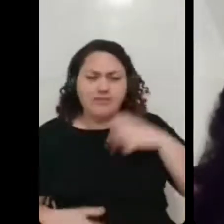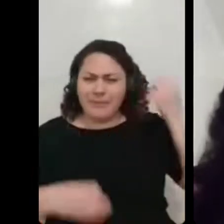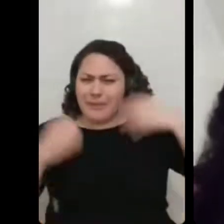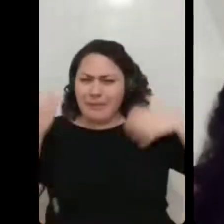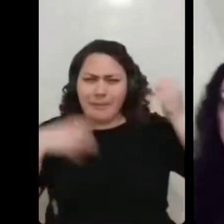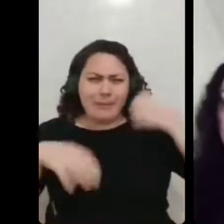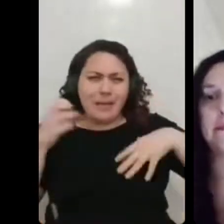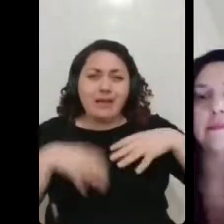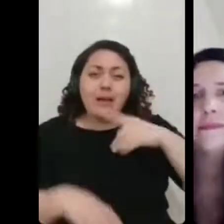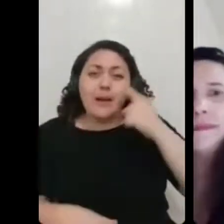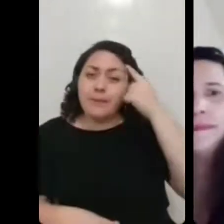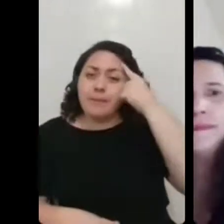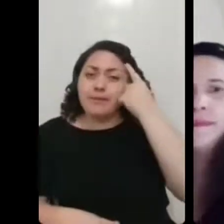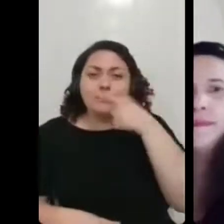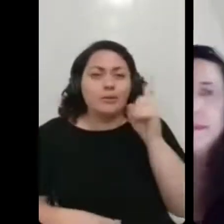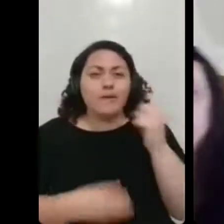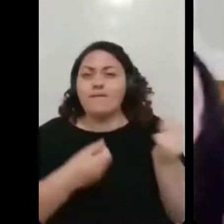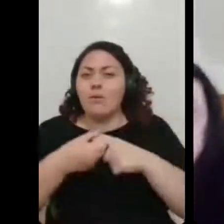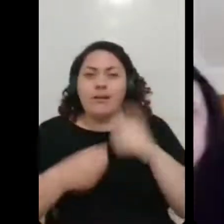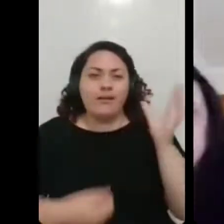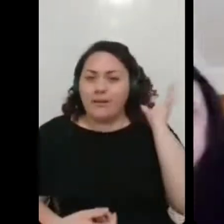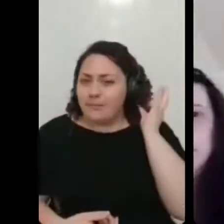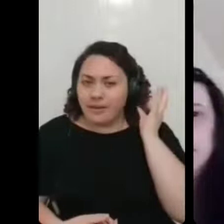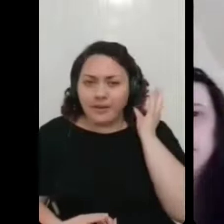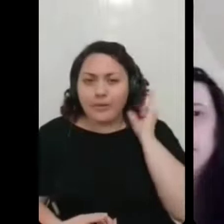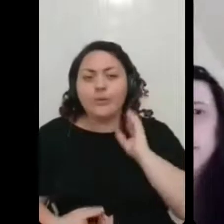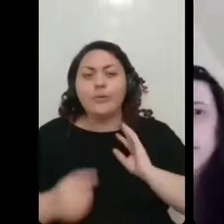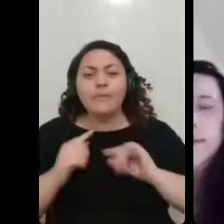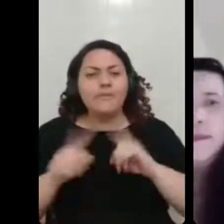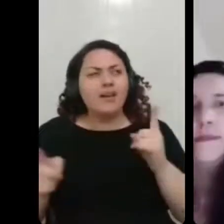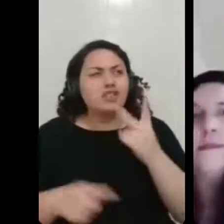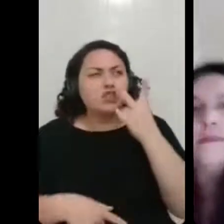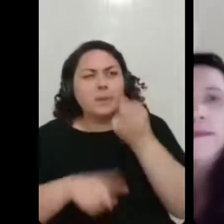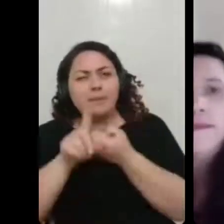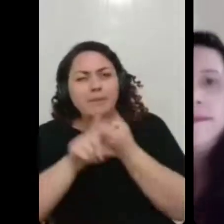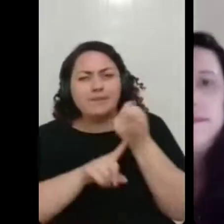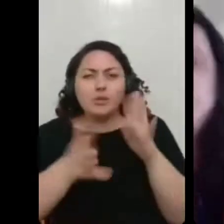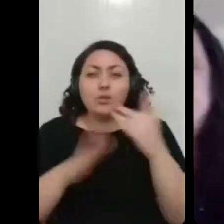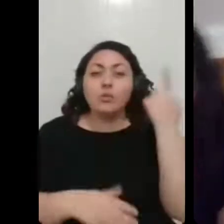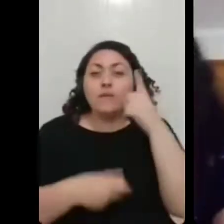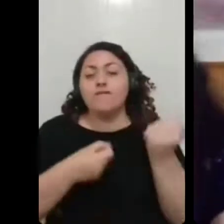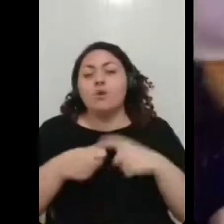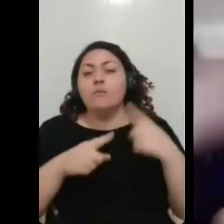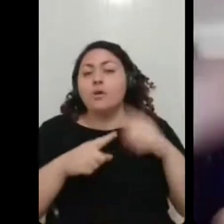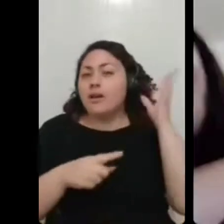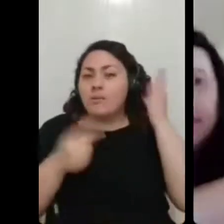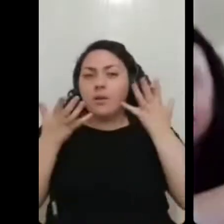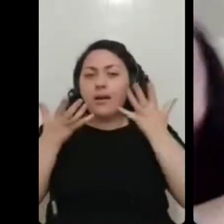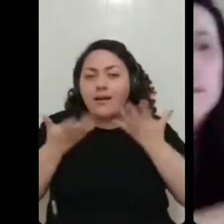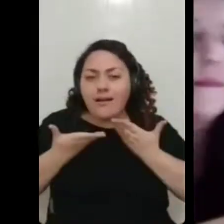ela não conseguiu tirar mais o cabelo dela, mas em uns dois meses, assim, porque até o cabelo crescer, fica mais quinhinho, né?